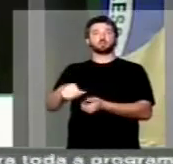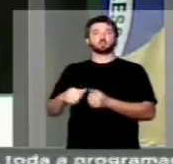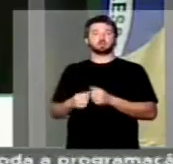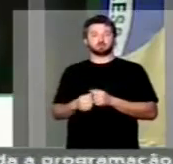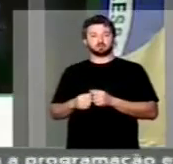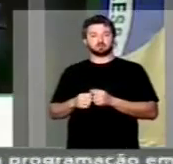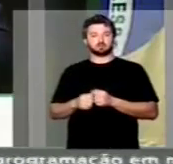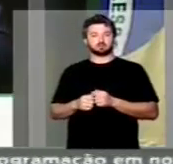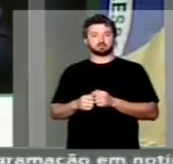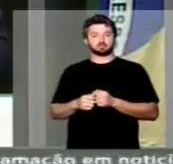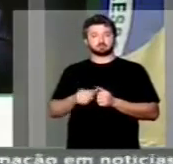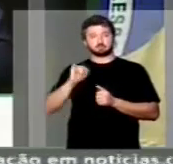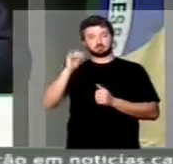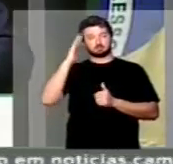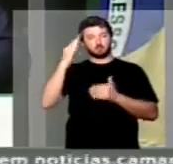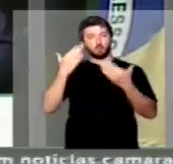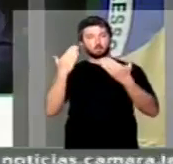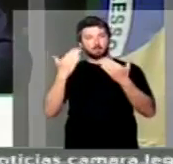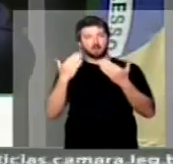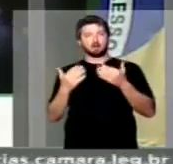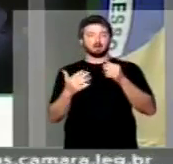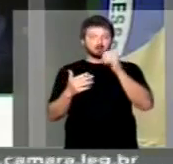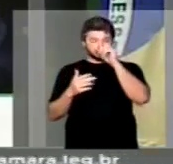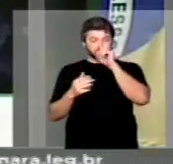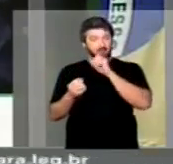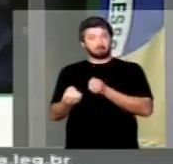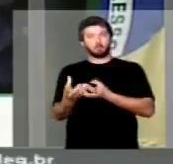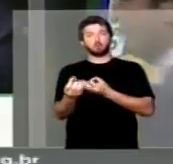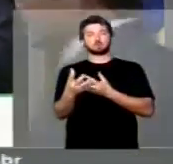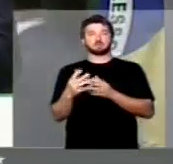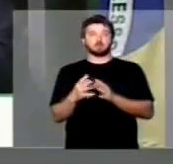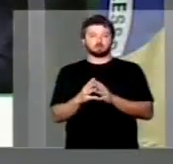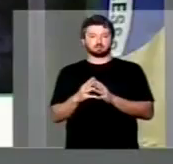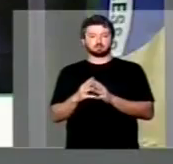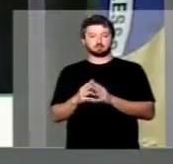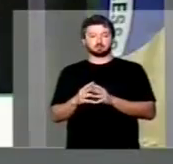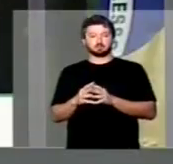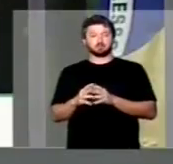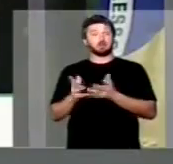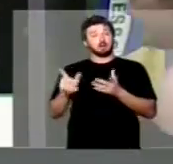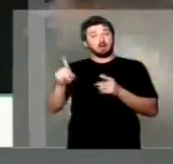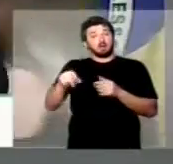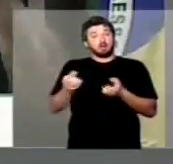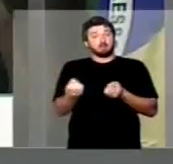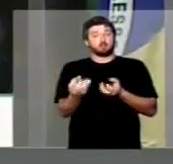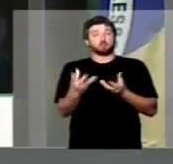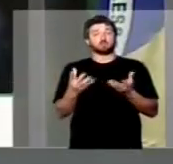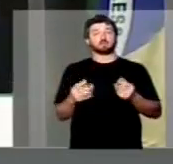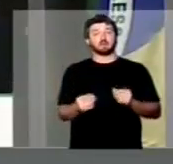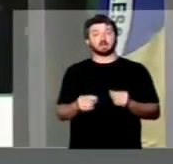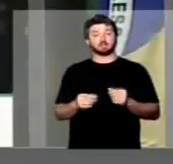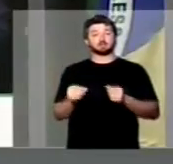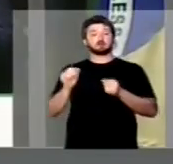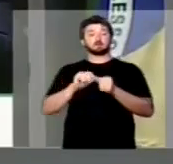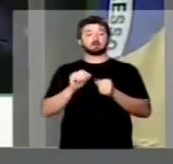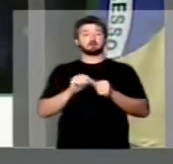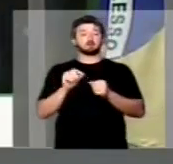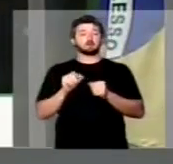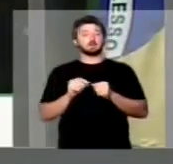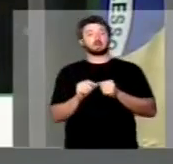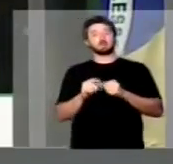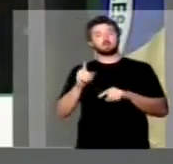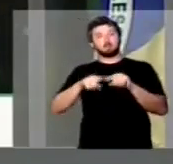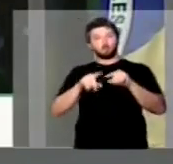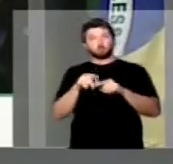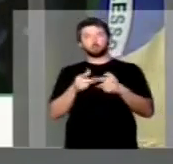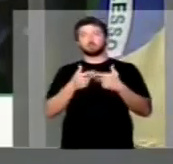em relação à produtividade. E é justamente a produtividade que coloca os